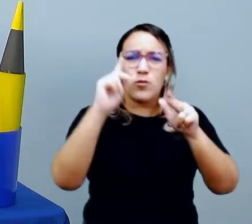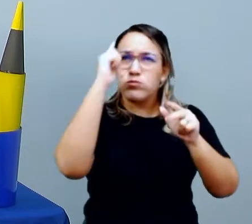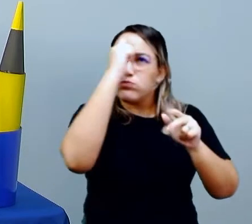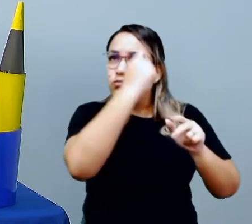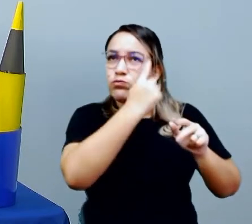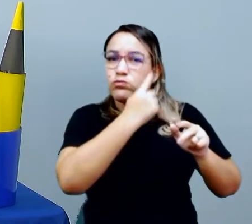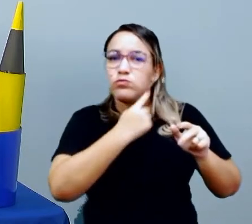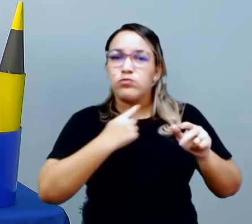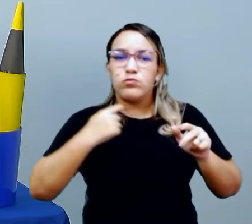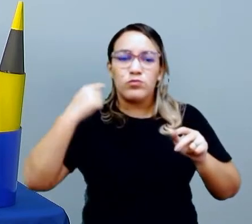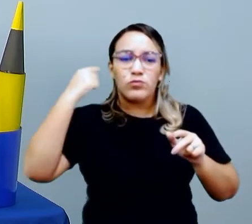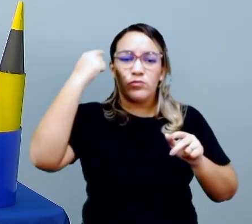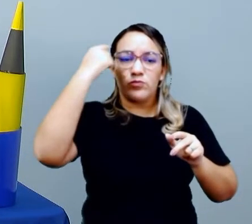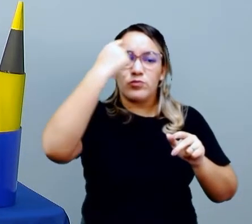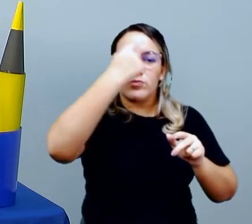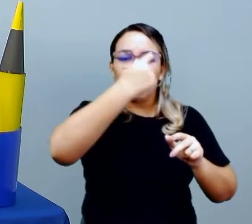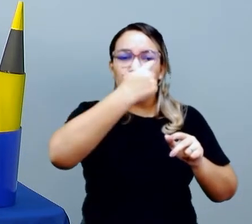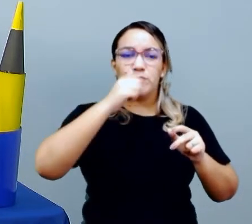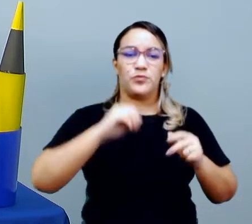Círculo.